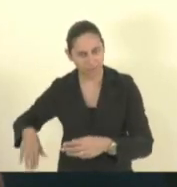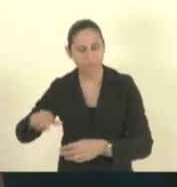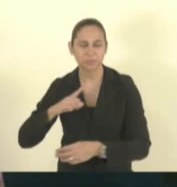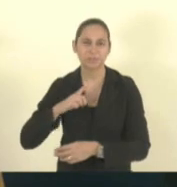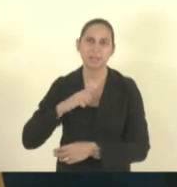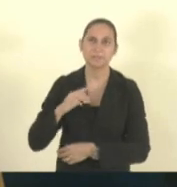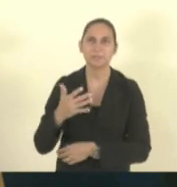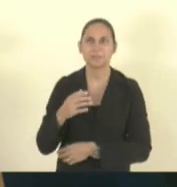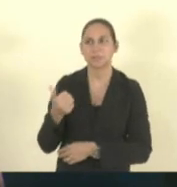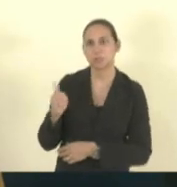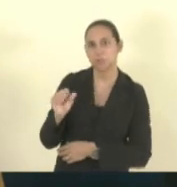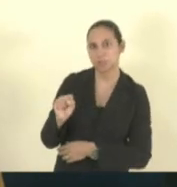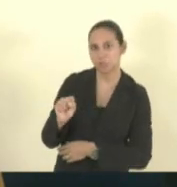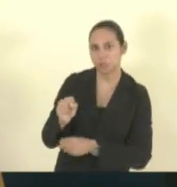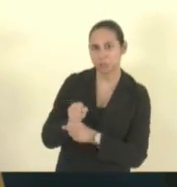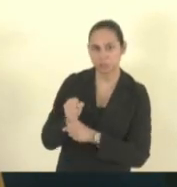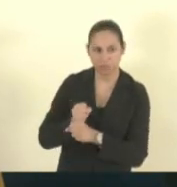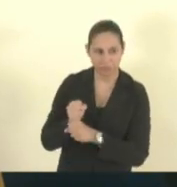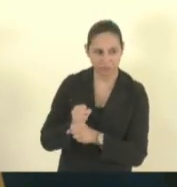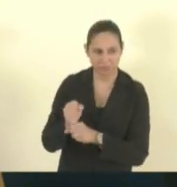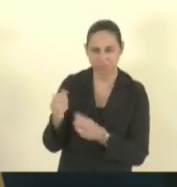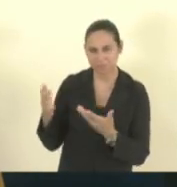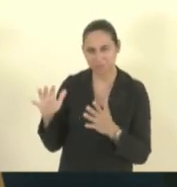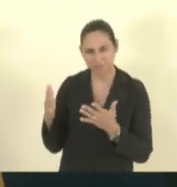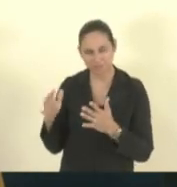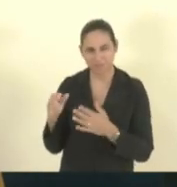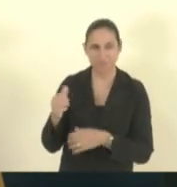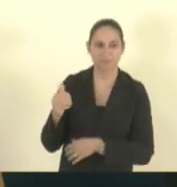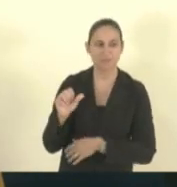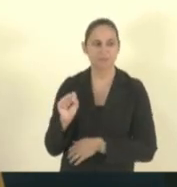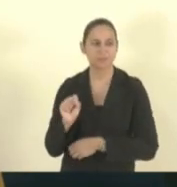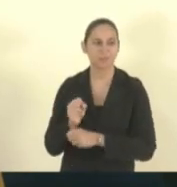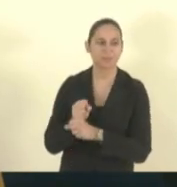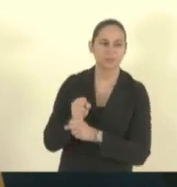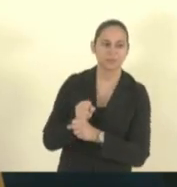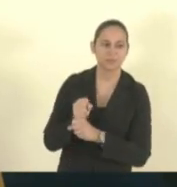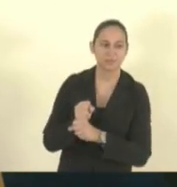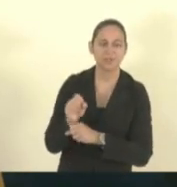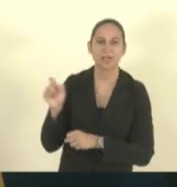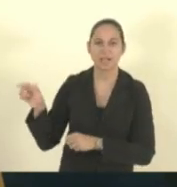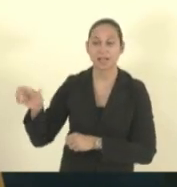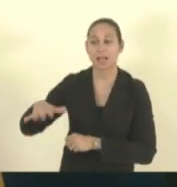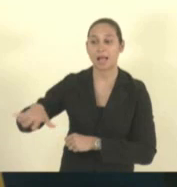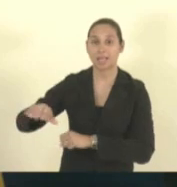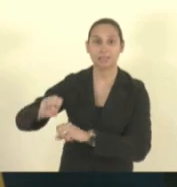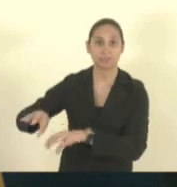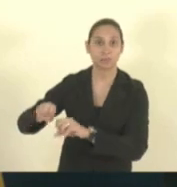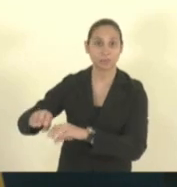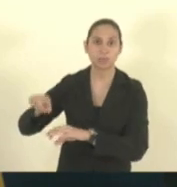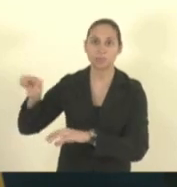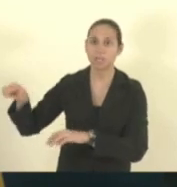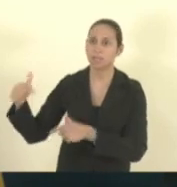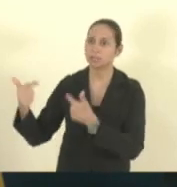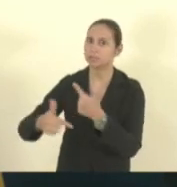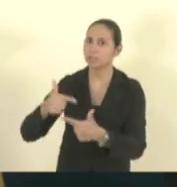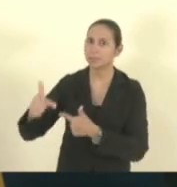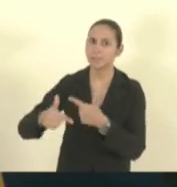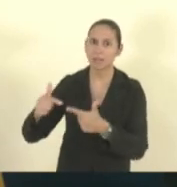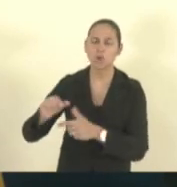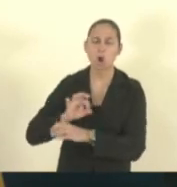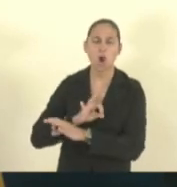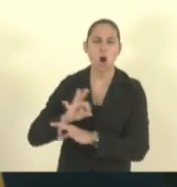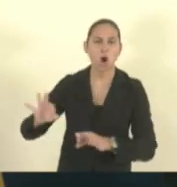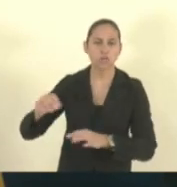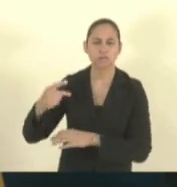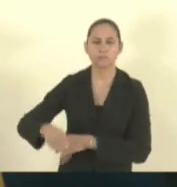anos meu primeiro mandato acho que foi por aí já estava na questão da educação e vem fazendo um trabalho fantástico no estado do Espírito